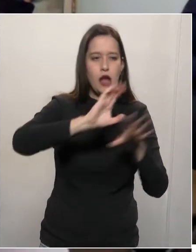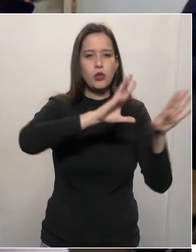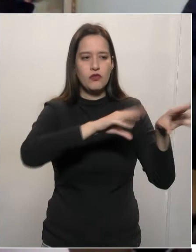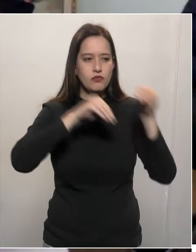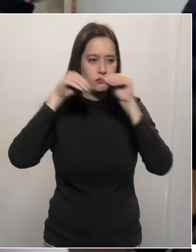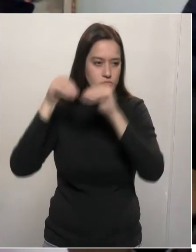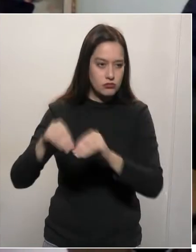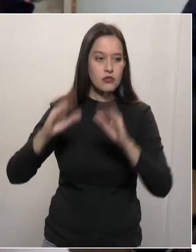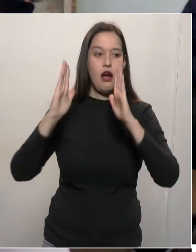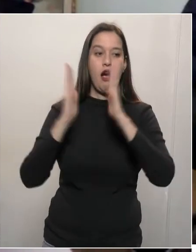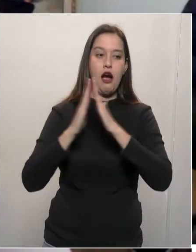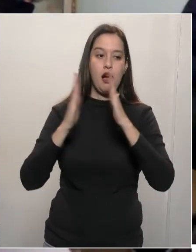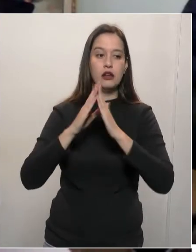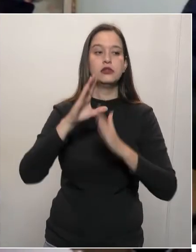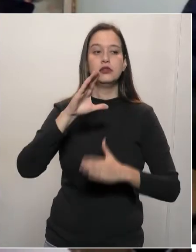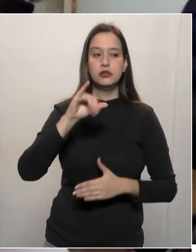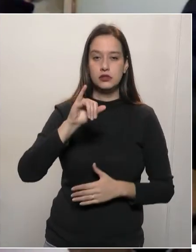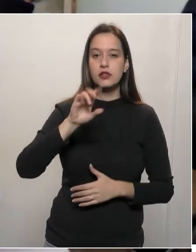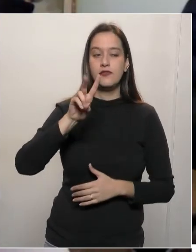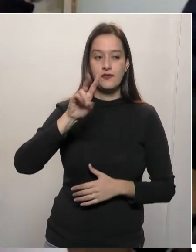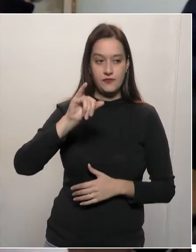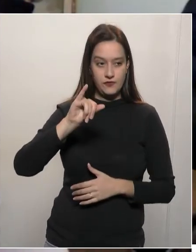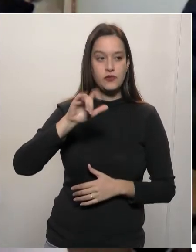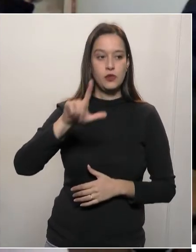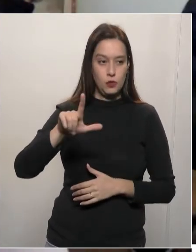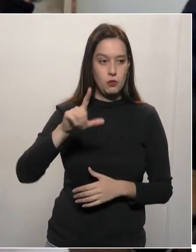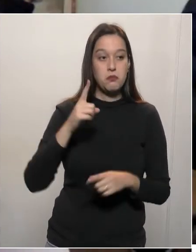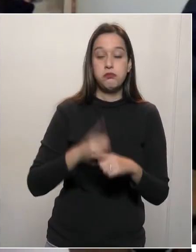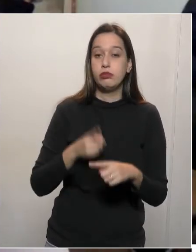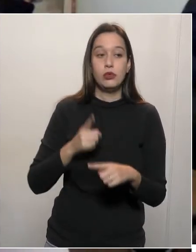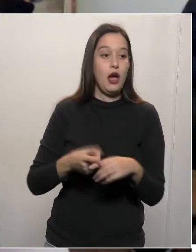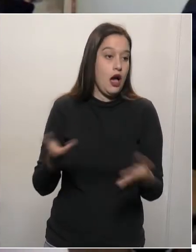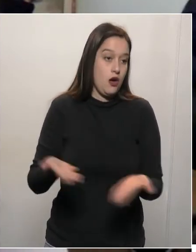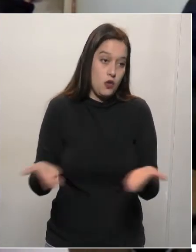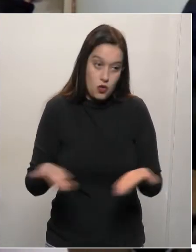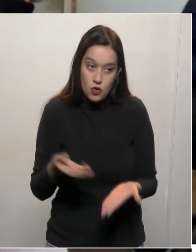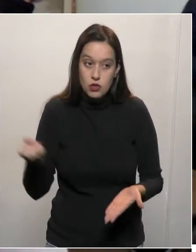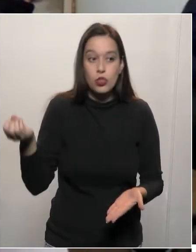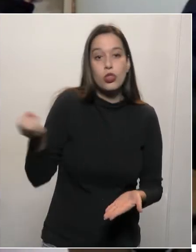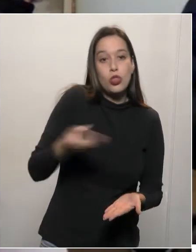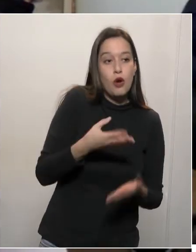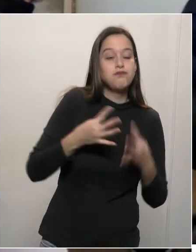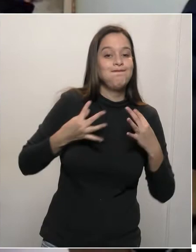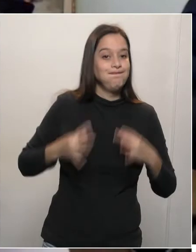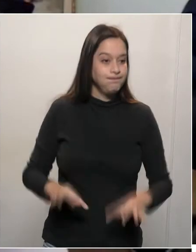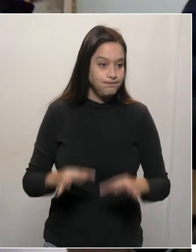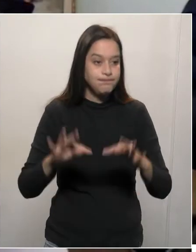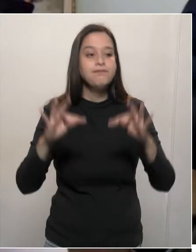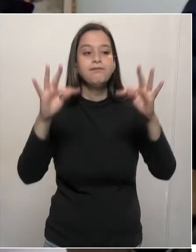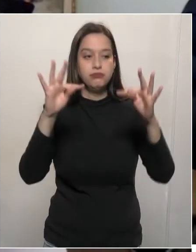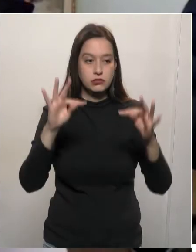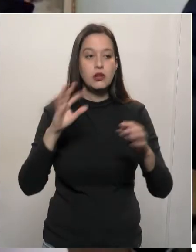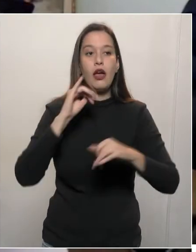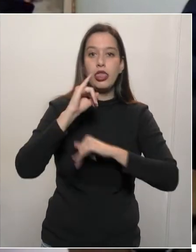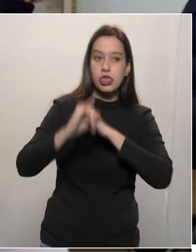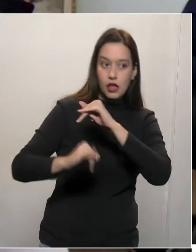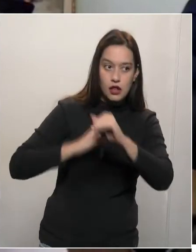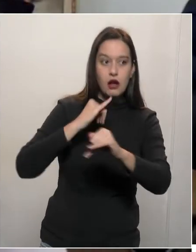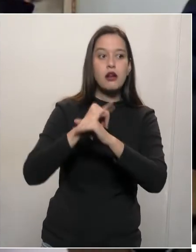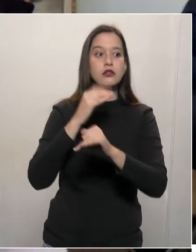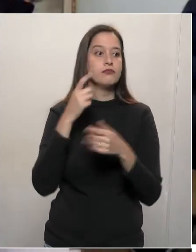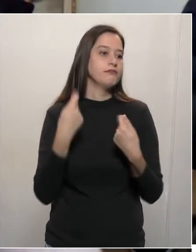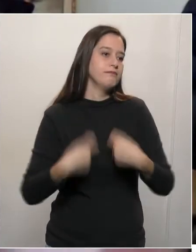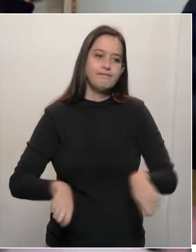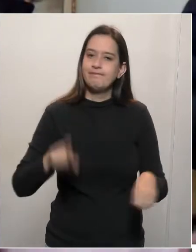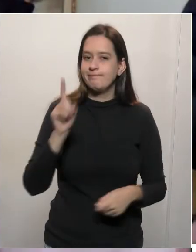nova era digital, né? E o Estado vai, com a alienação do parque gráfico, possivelmente arrecadar quase 5